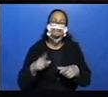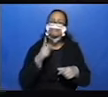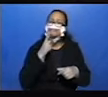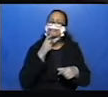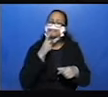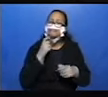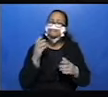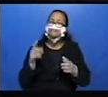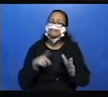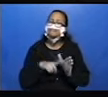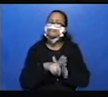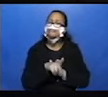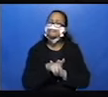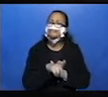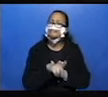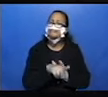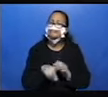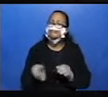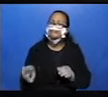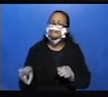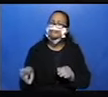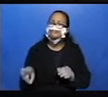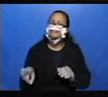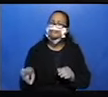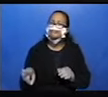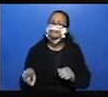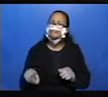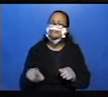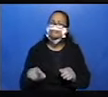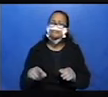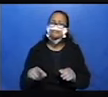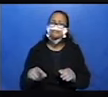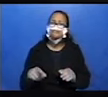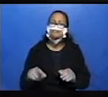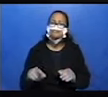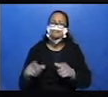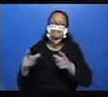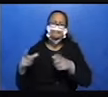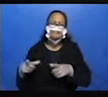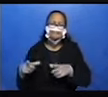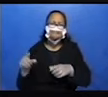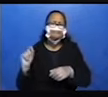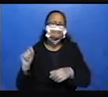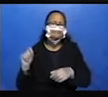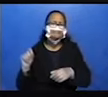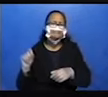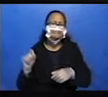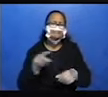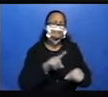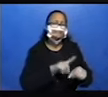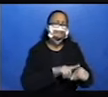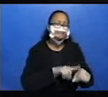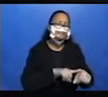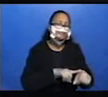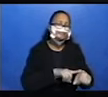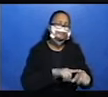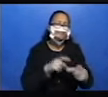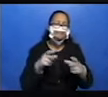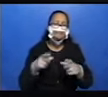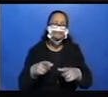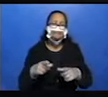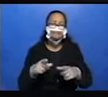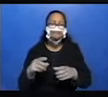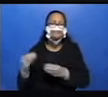E agora eu pergunto para vocês. Onde? Se relaciona a tempo, a lugar ou a modo? Sobre o que nós estamos